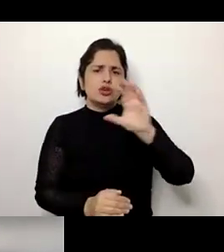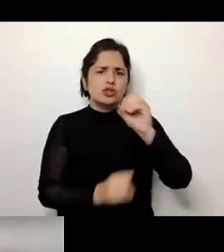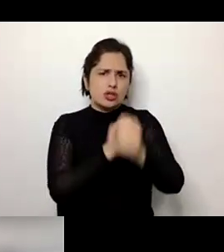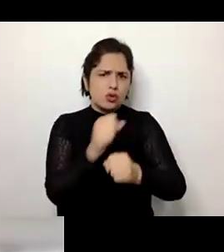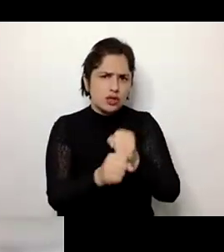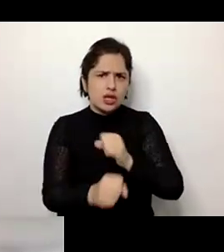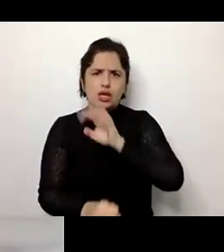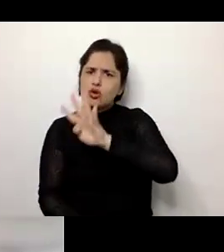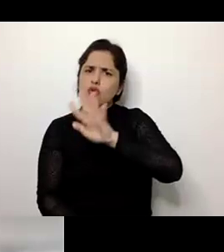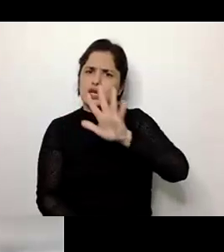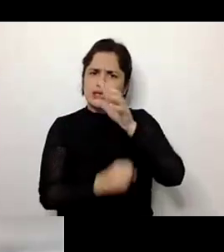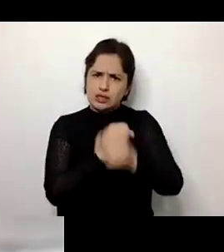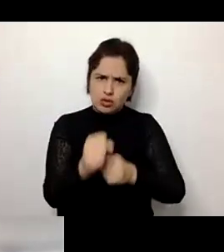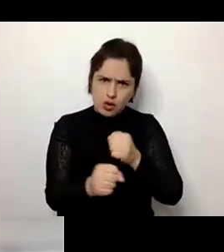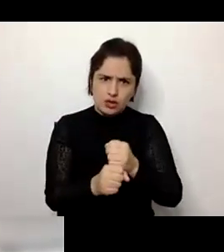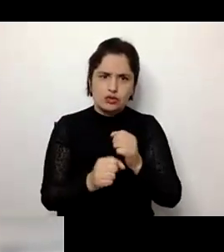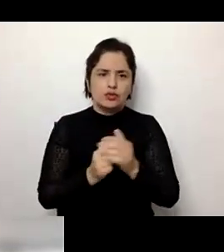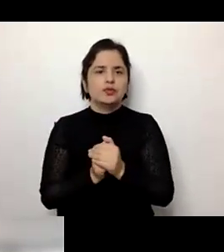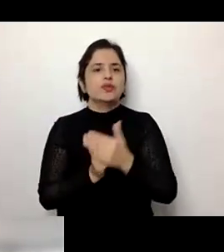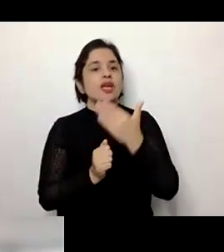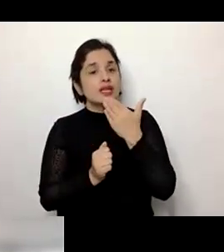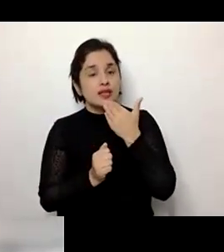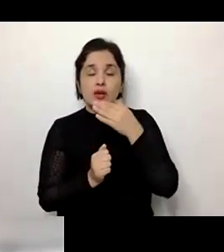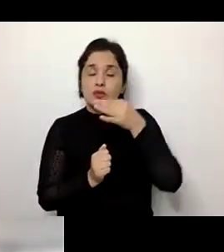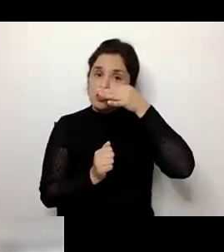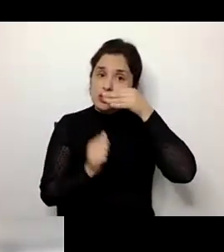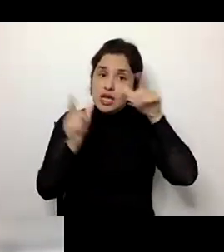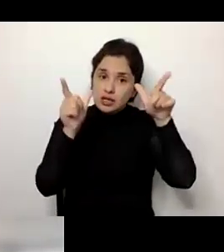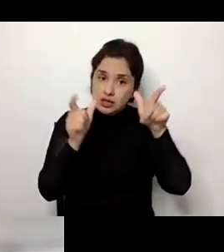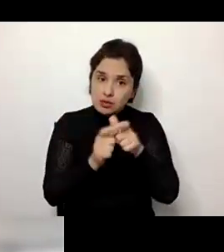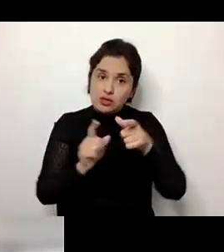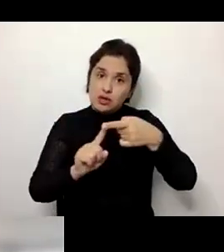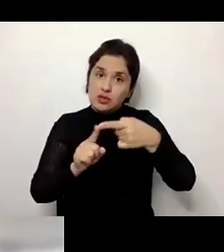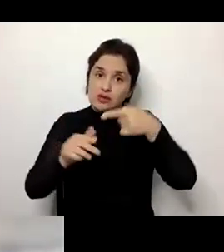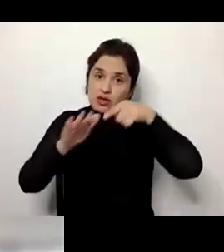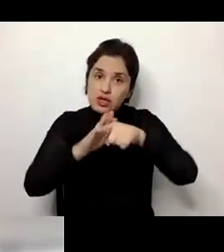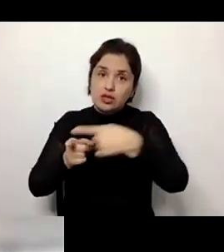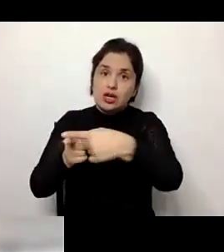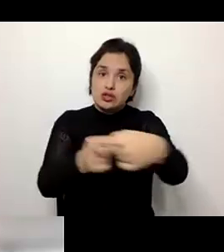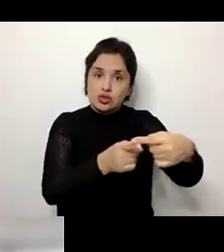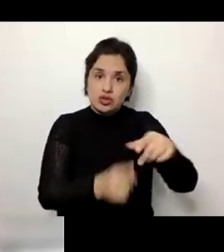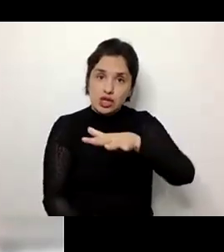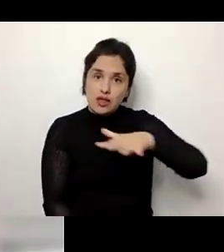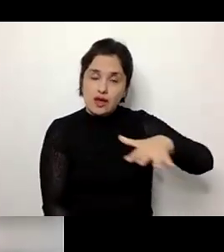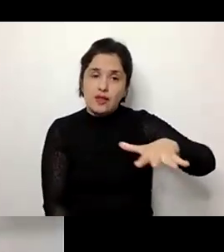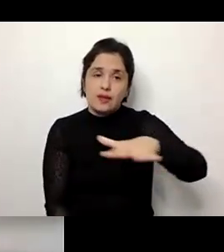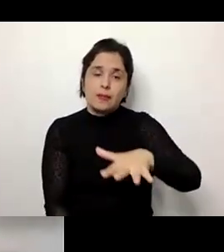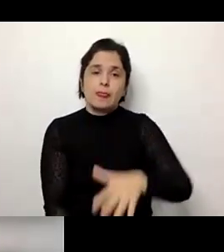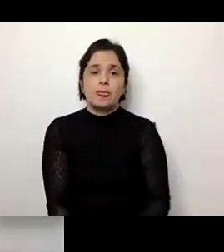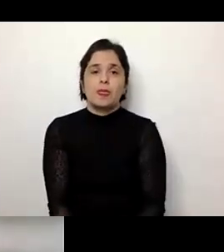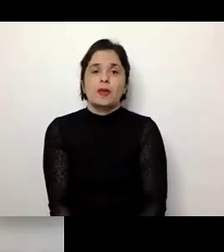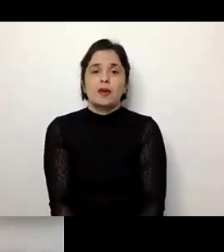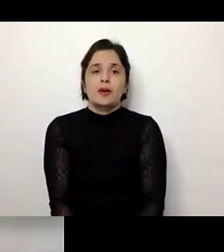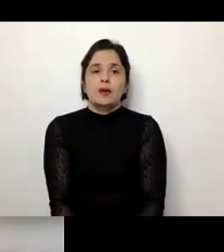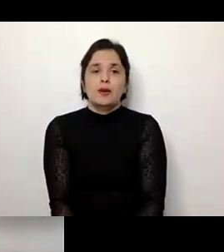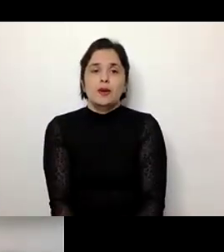50 anos. Bom, também foi observada a diminuição na participação social, aqui atrelada a essa